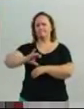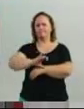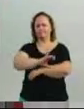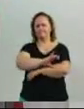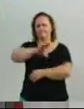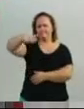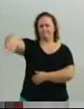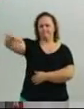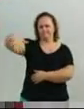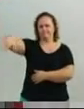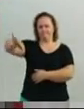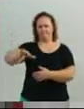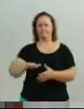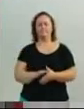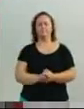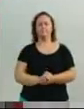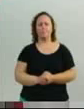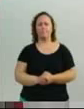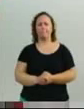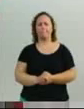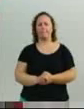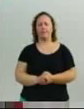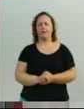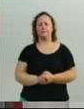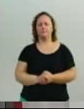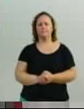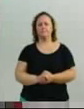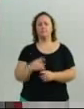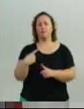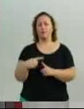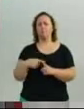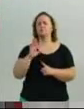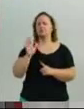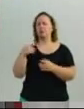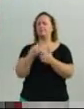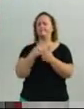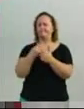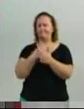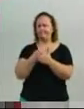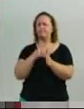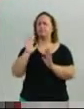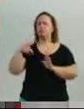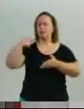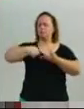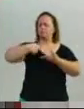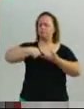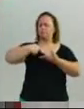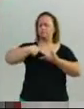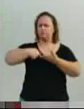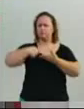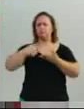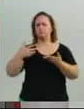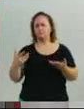tenho sido questionado, tenho sido cobrado. É de uma forma